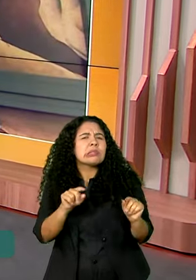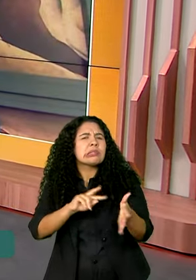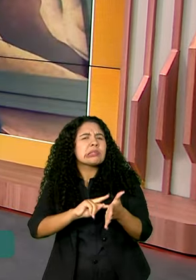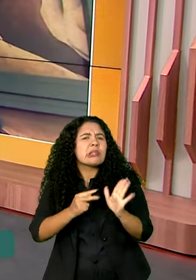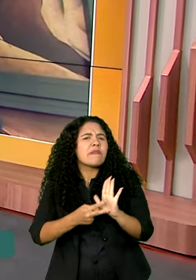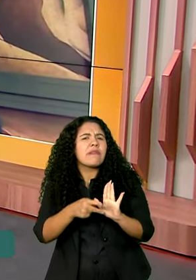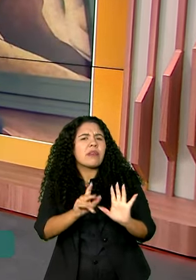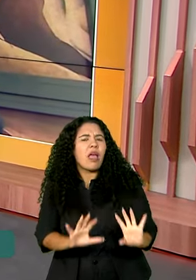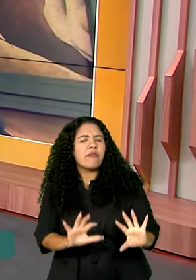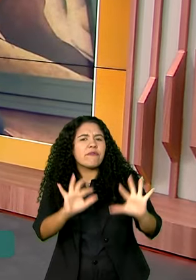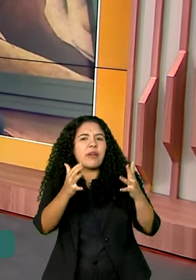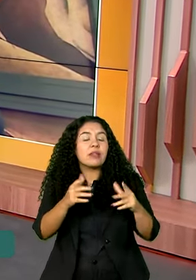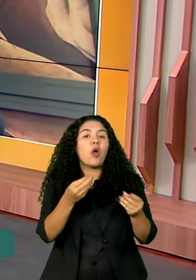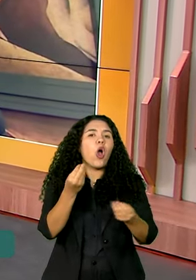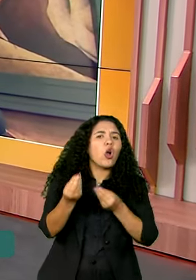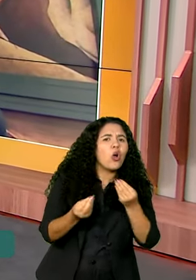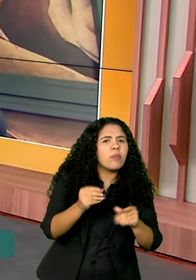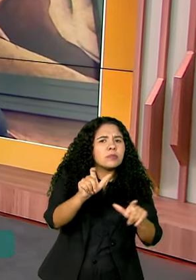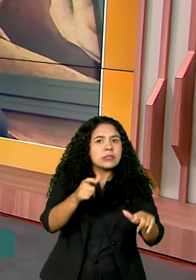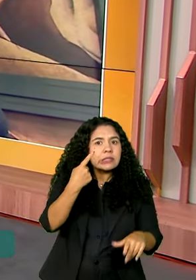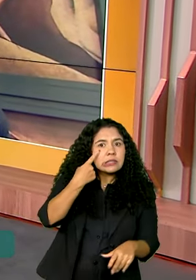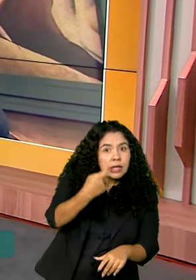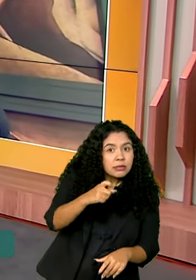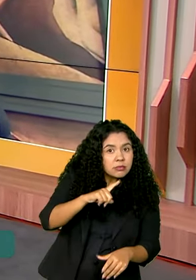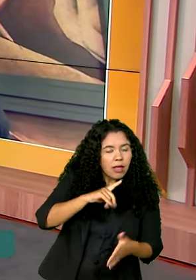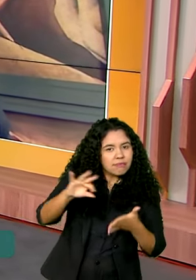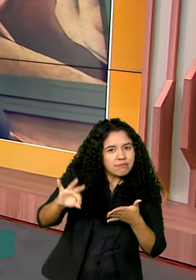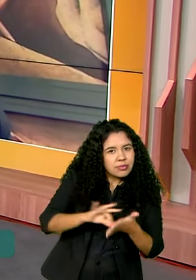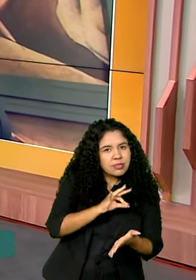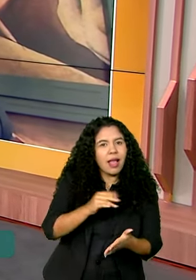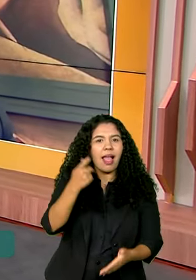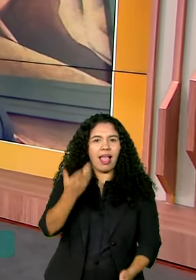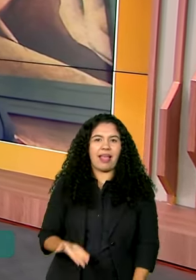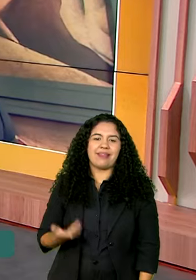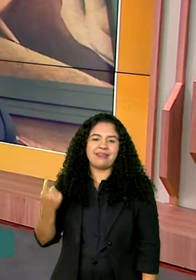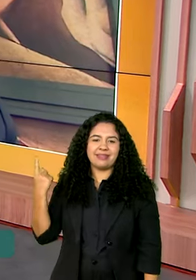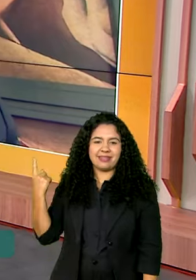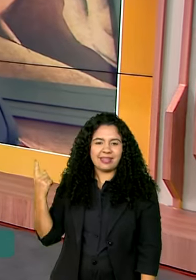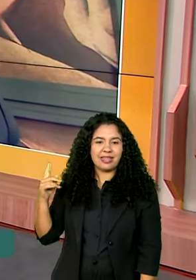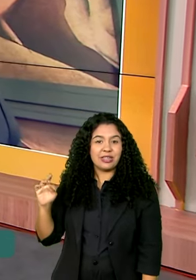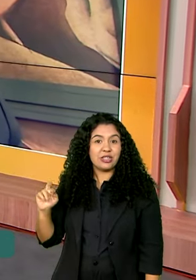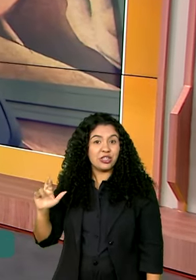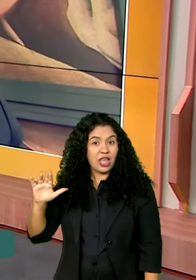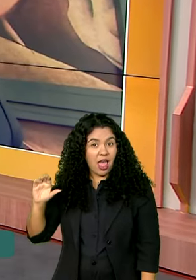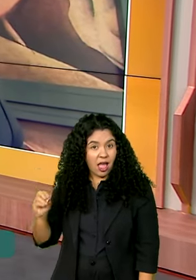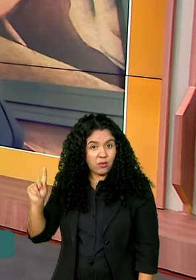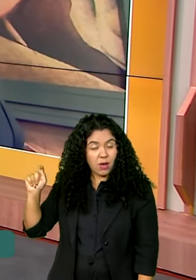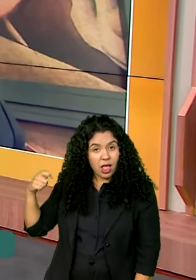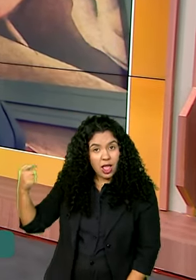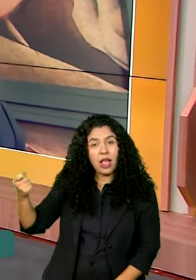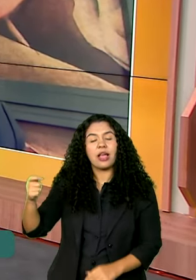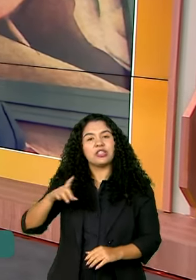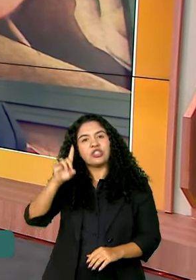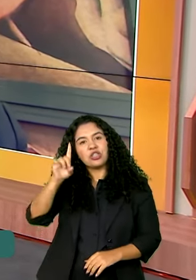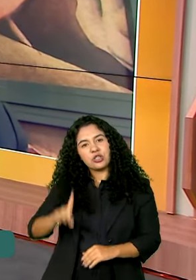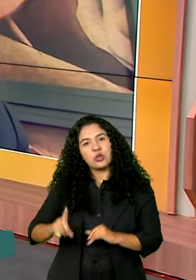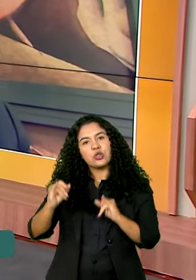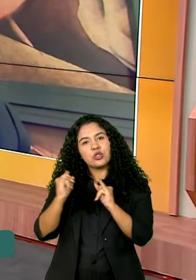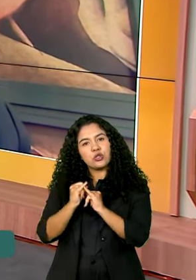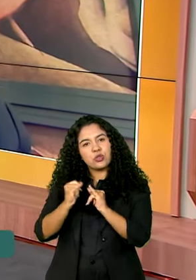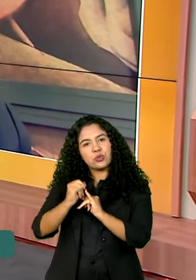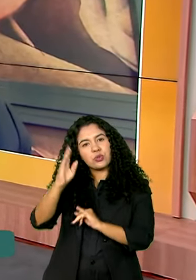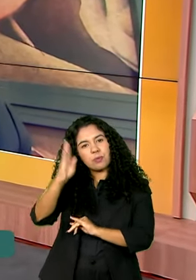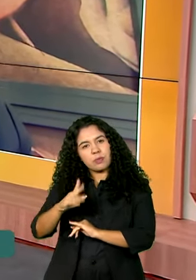evento, como os interessados fazem para se inscrever, é Tiago Braga, ele que é diretor do Instituto Brasileiro de Informação